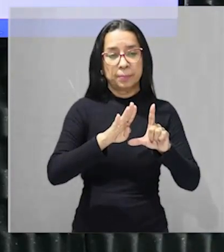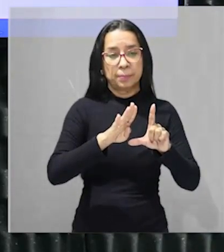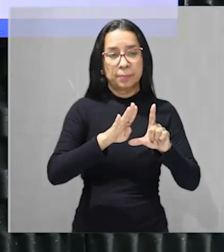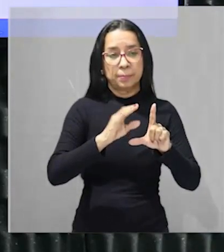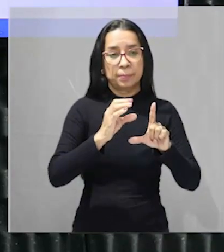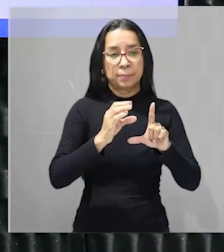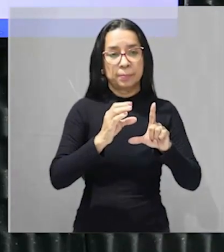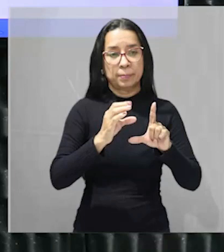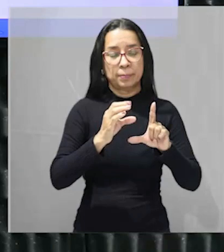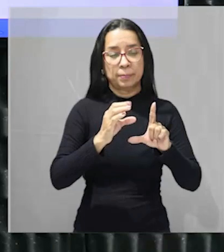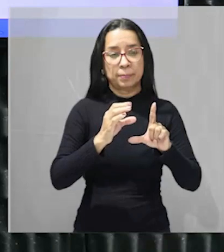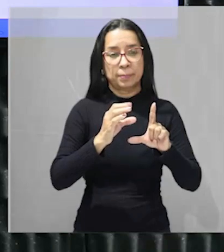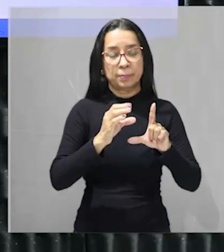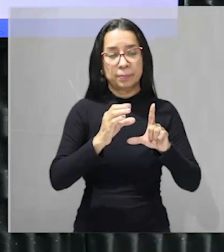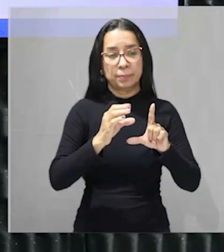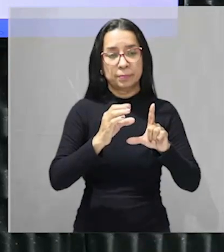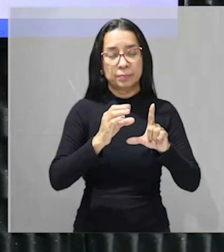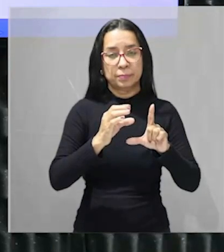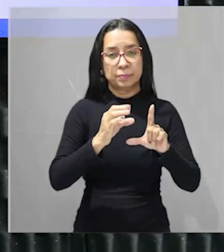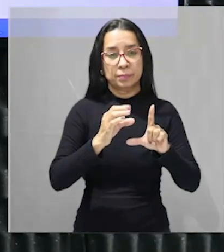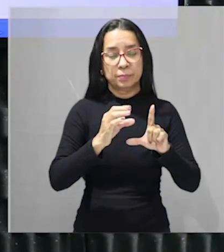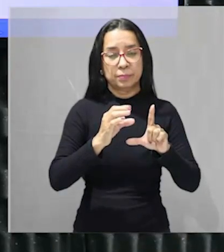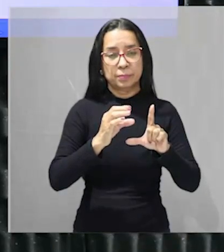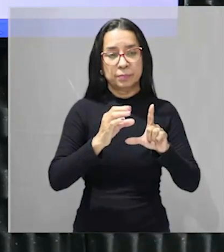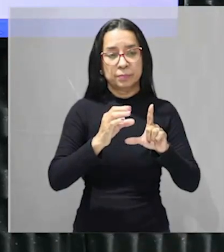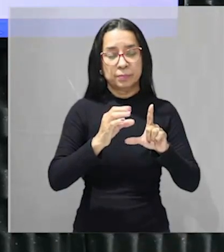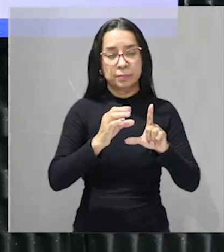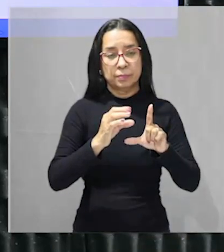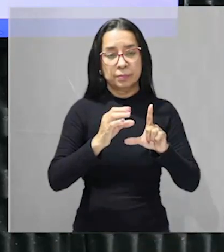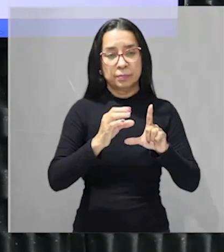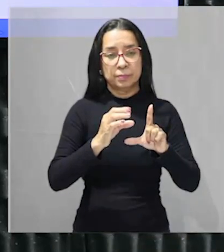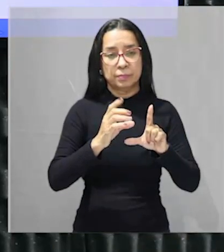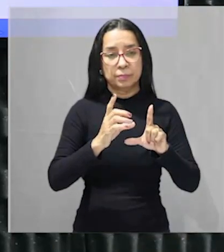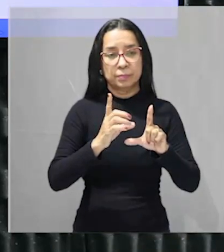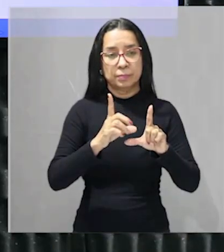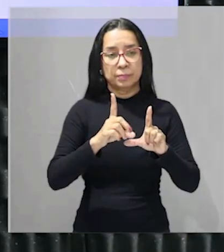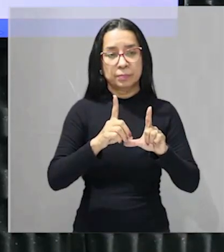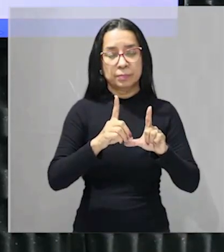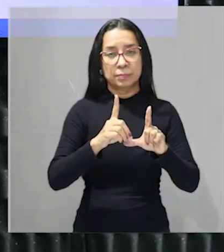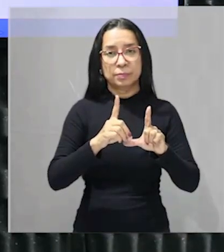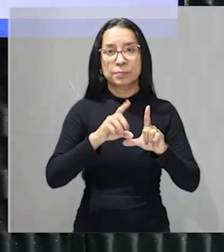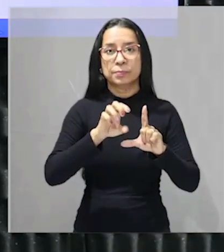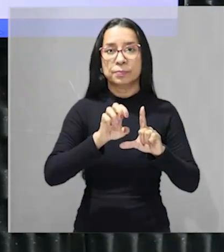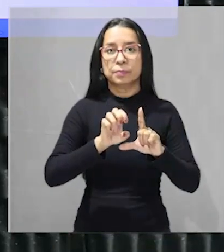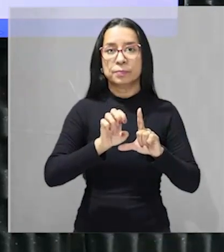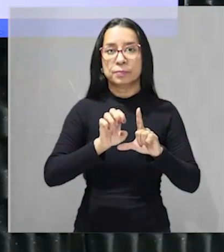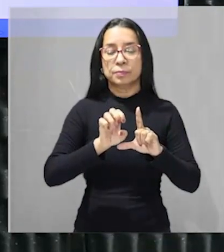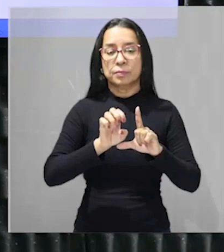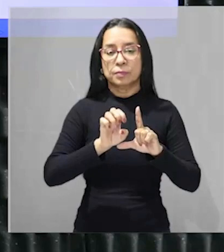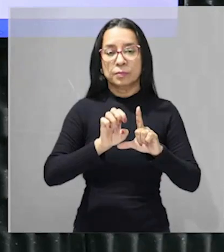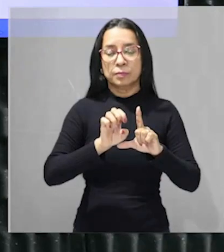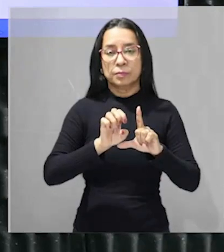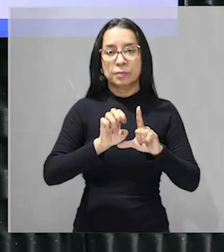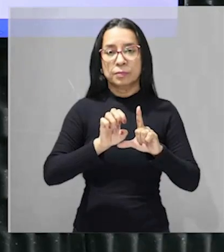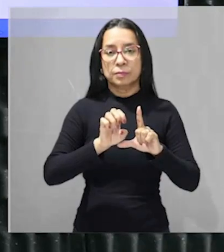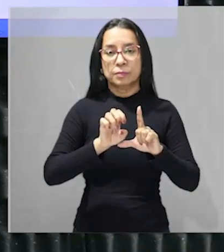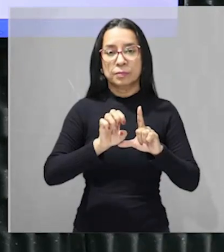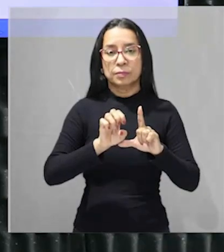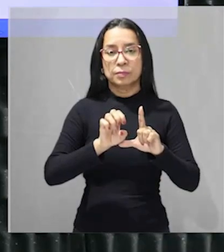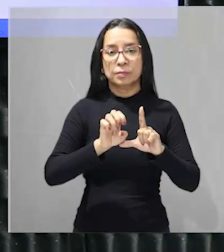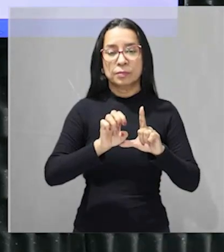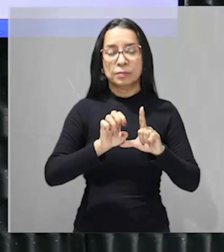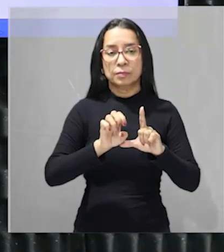porque maximiza a atividade de extração reitera a dependência econômica ou promove a conservação de recursos